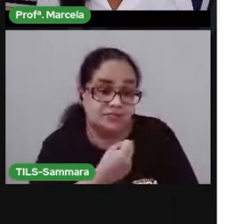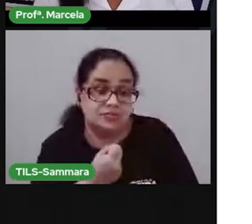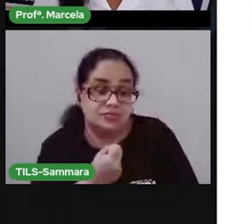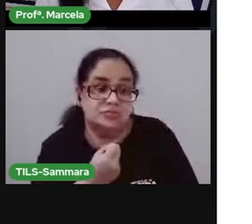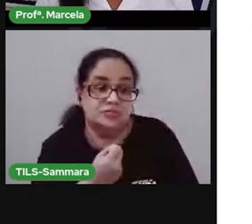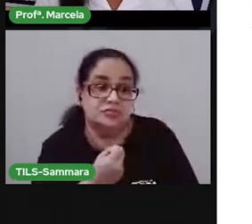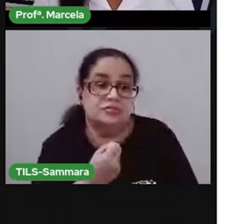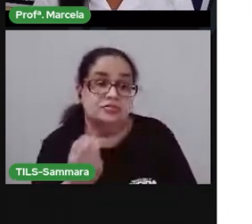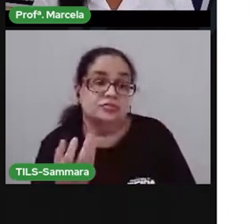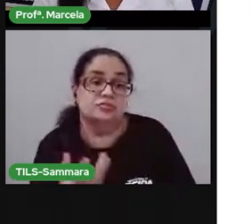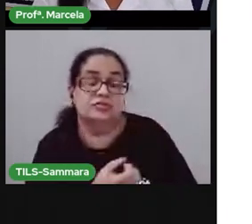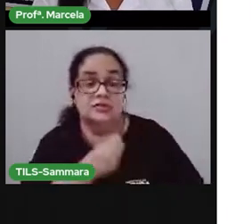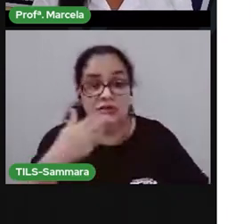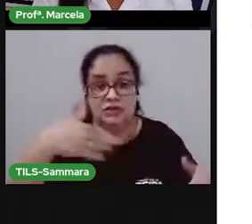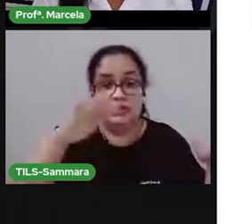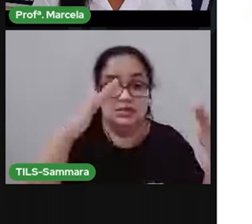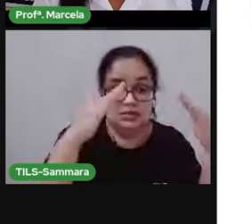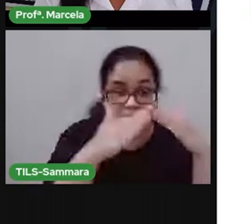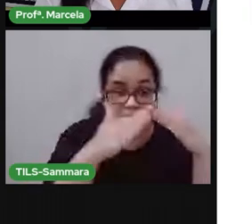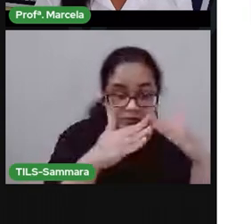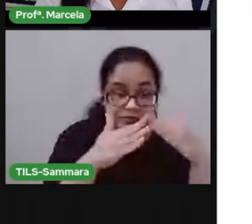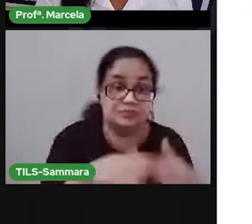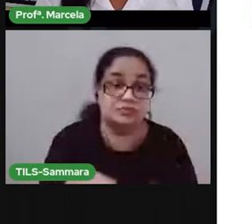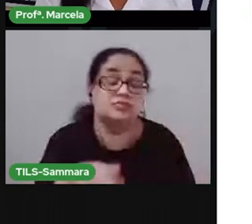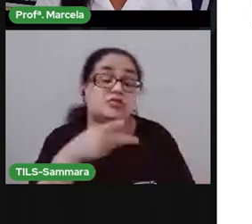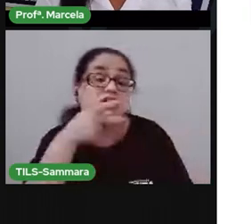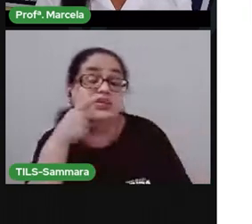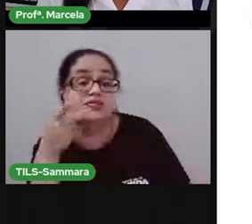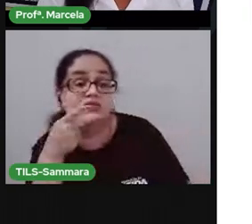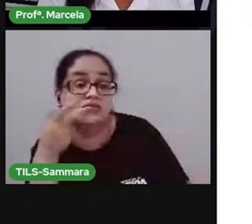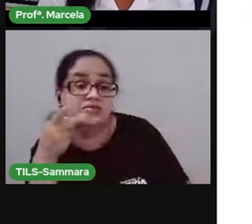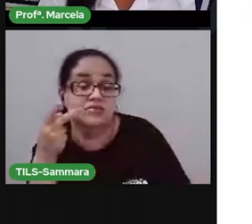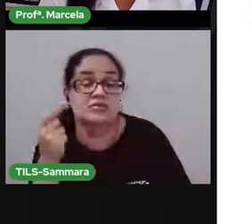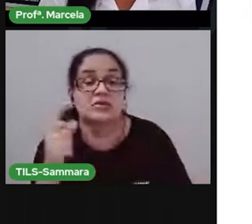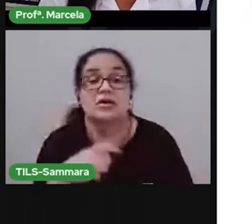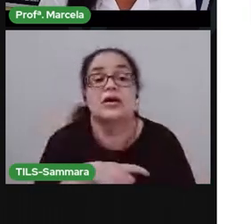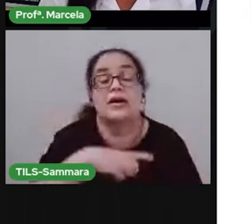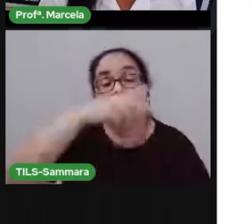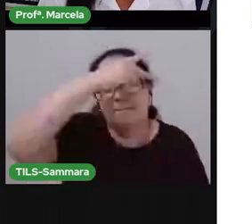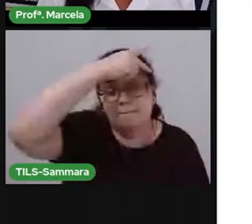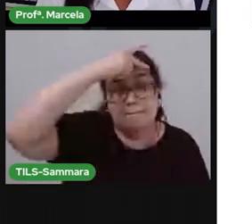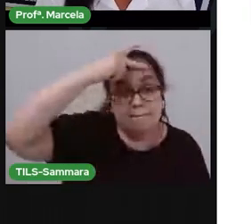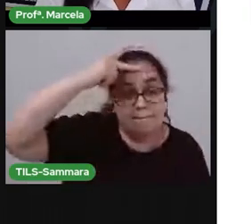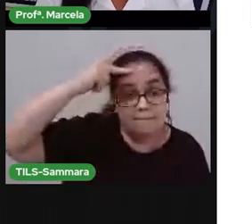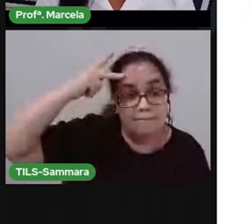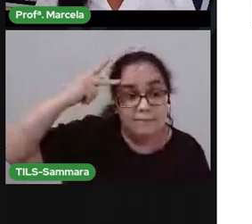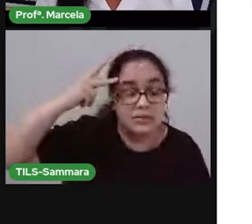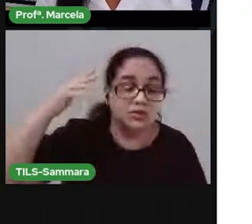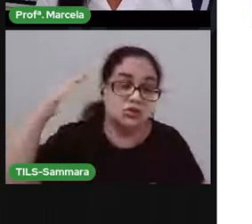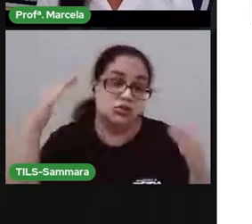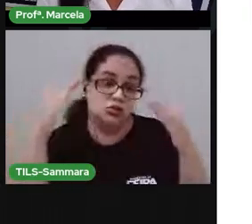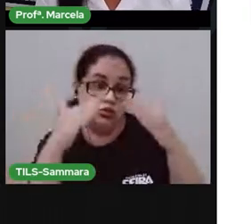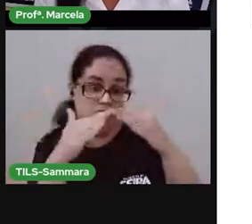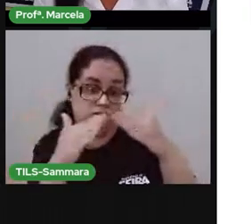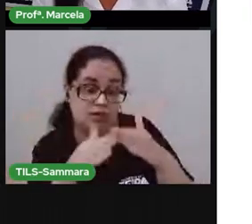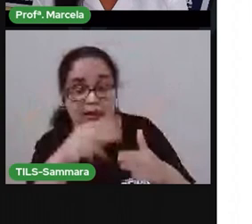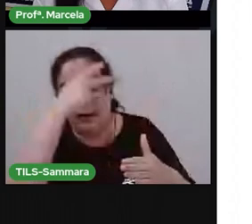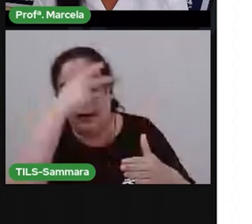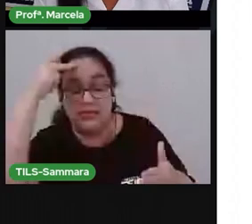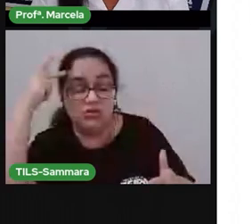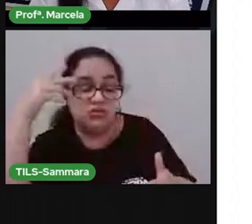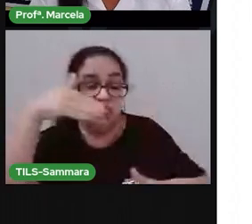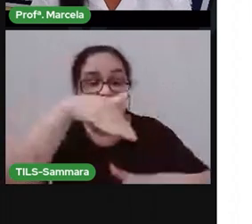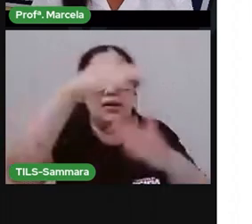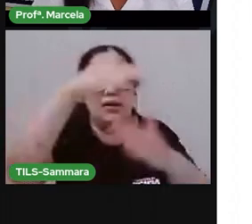O poema da casa, não é isso? Que falava lá que tem pessoas que moram em casa, tem pessoas que moram na